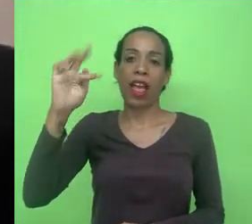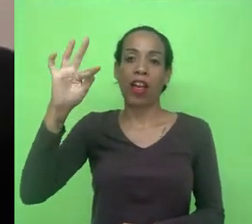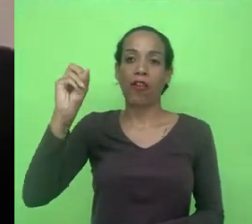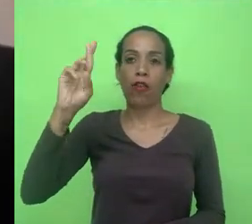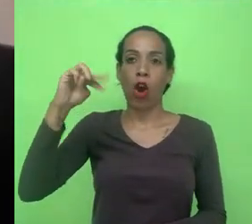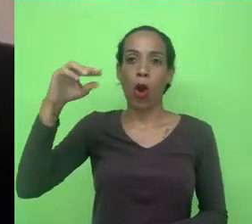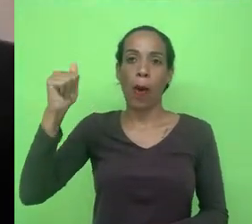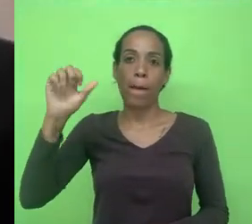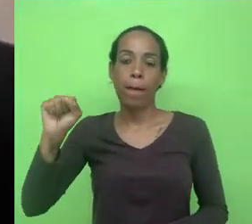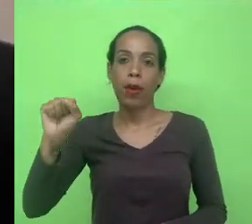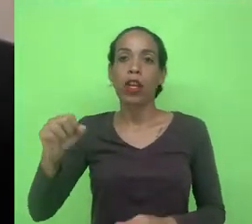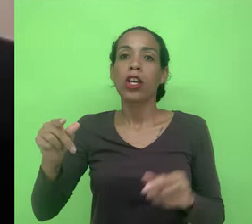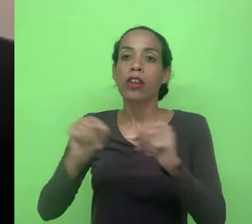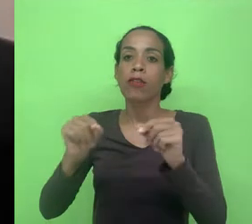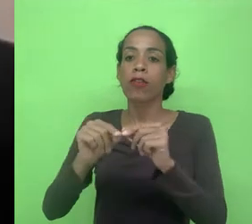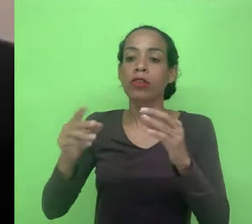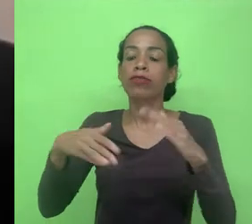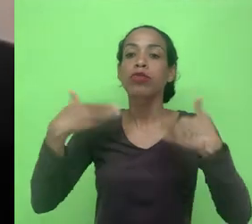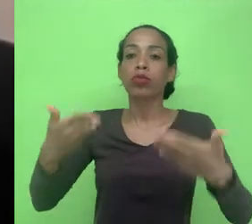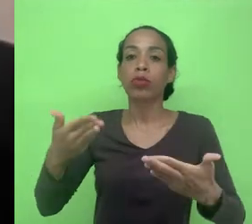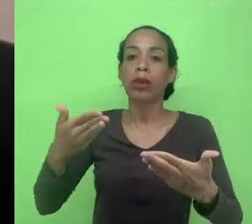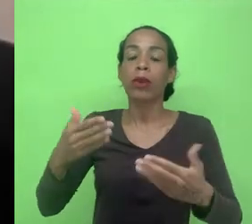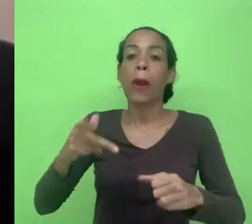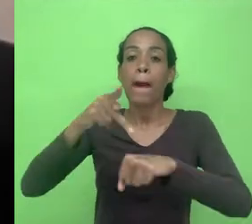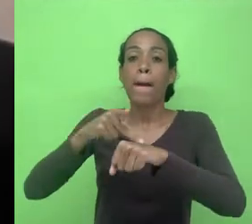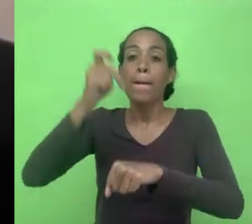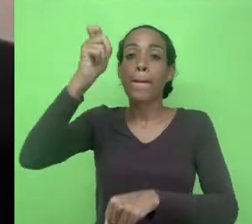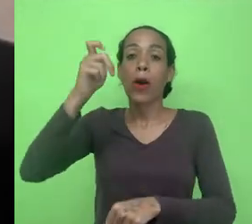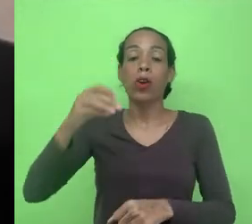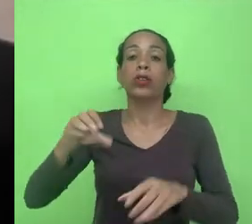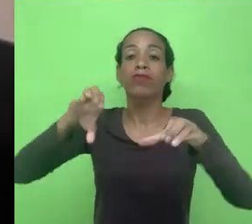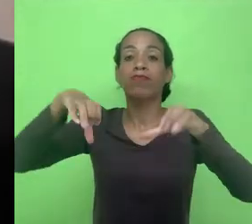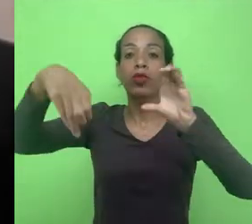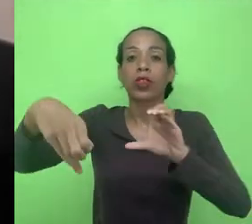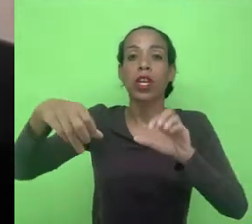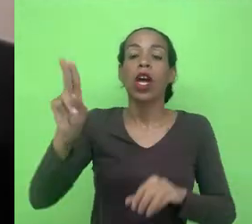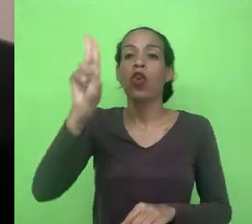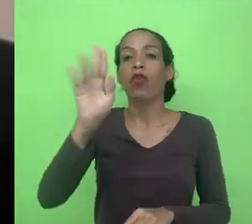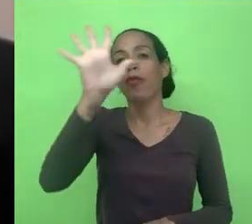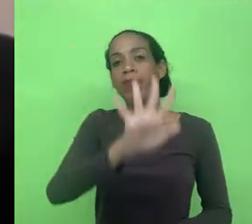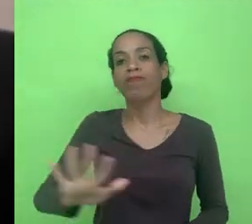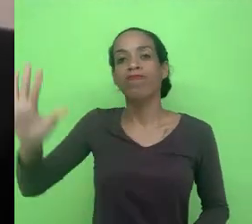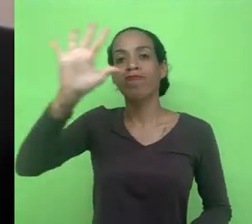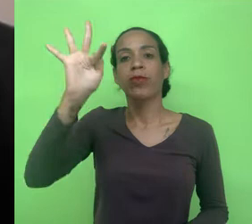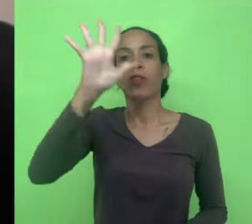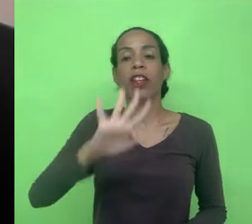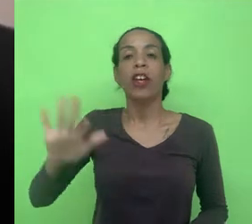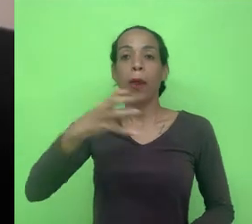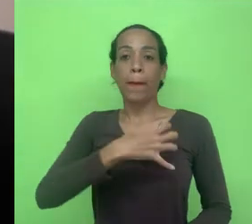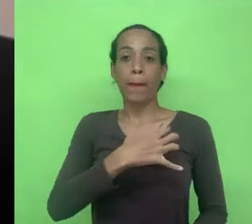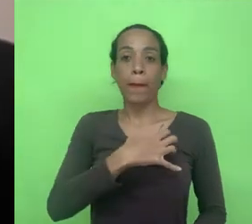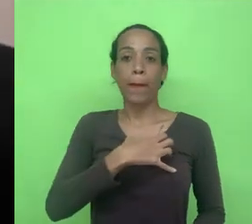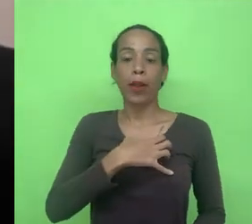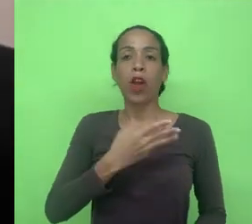desenvolvido junto ao Programa de Pós-Graduação em Comunicação e Cultura Contemporânea da Universidade Federal da Bahia. Valmir é